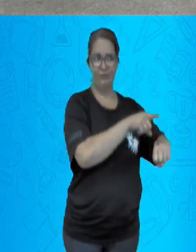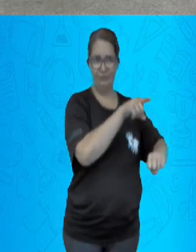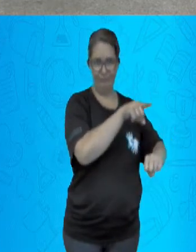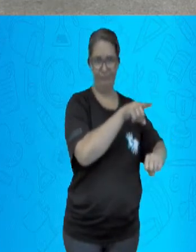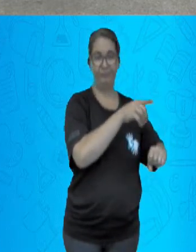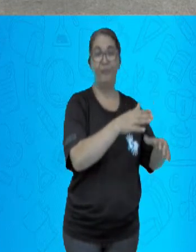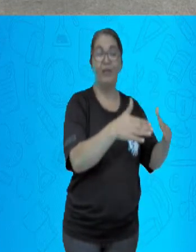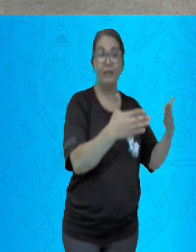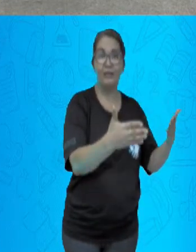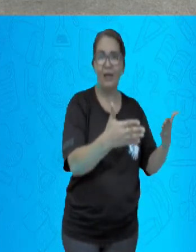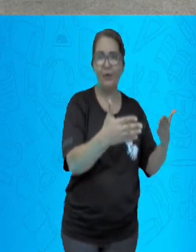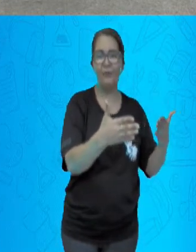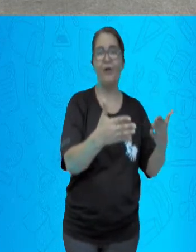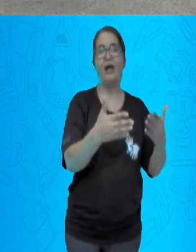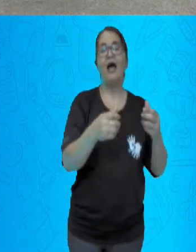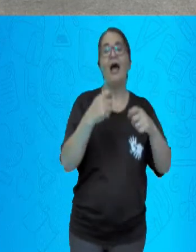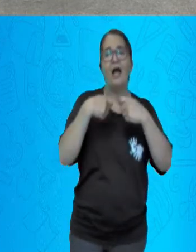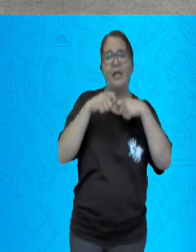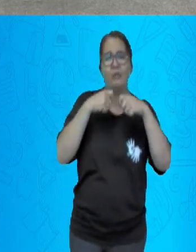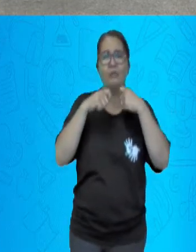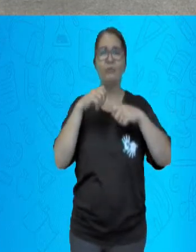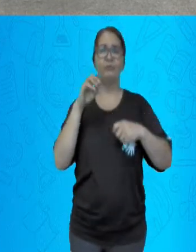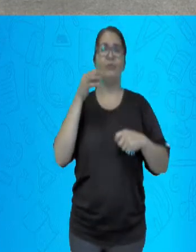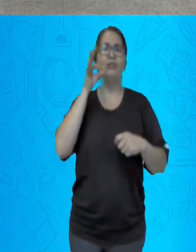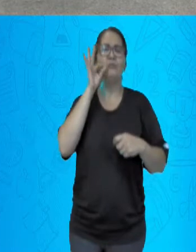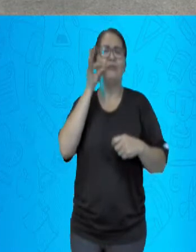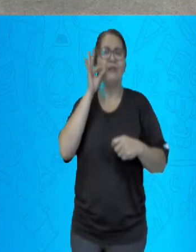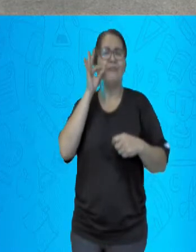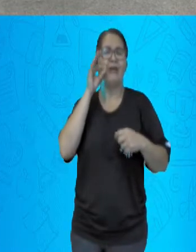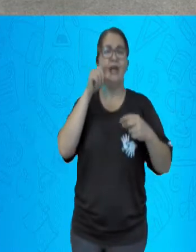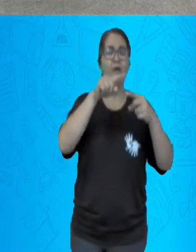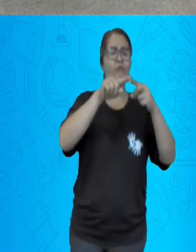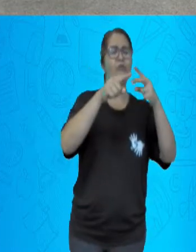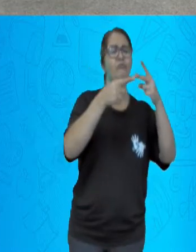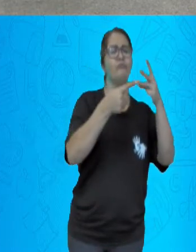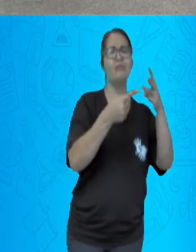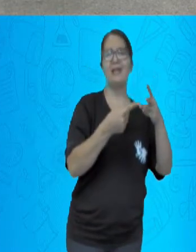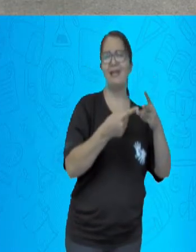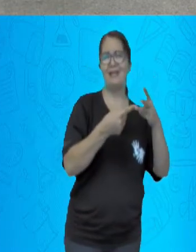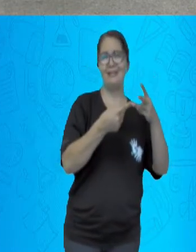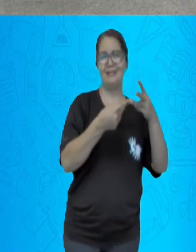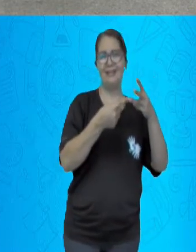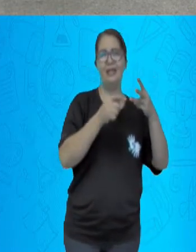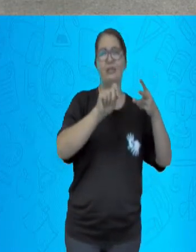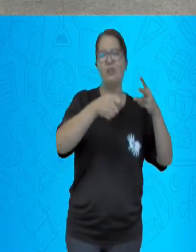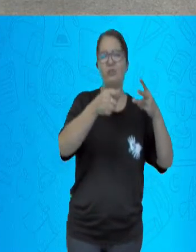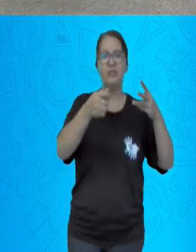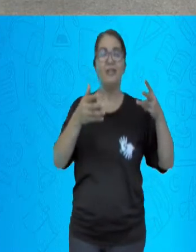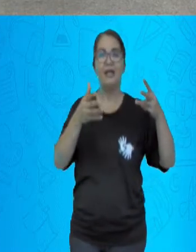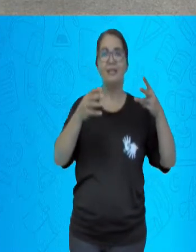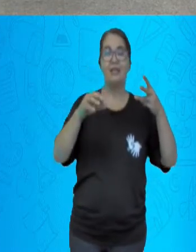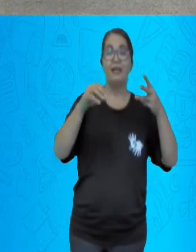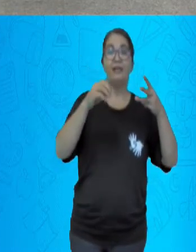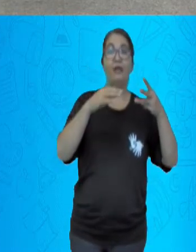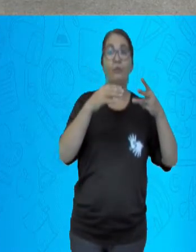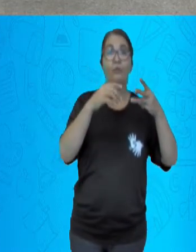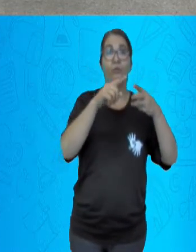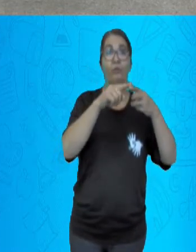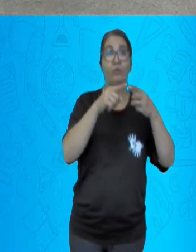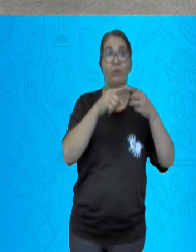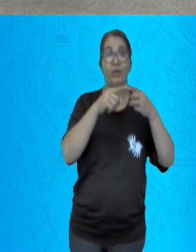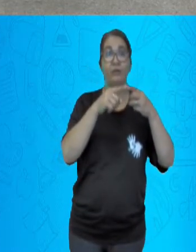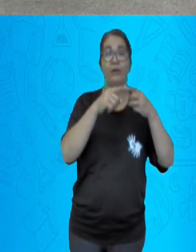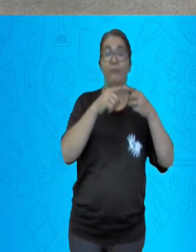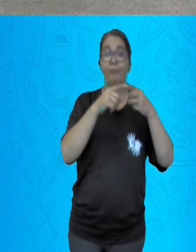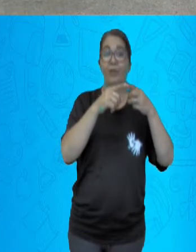cafeeira resulta em três procedimentos que se complementam à imigração intensiva de